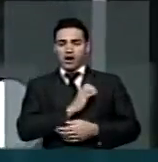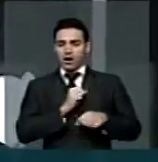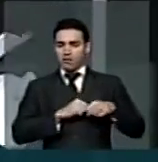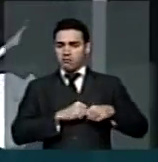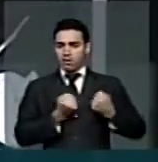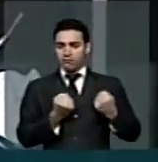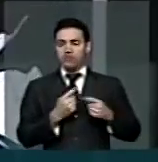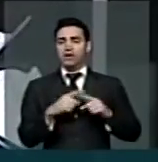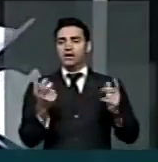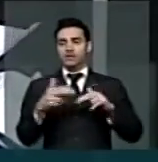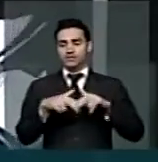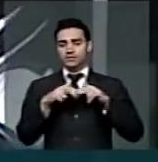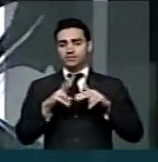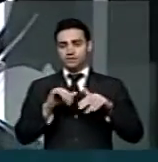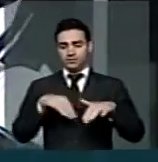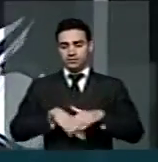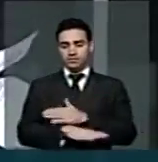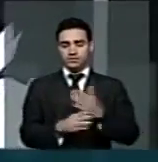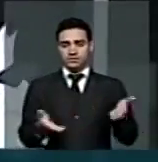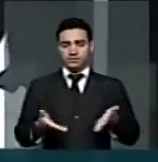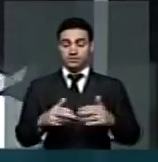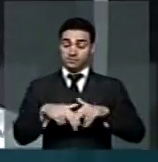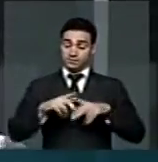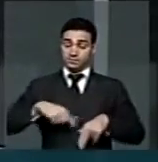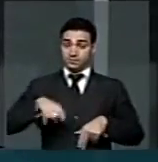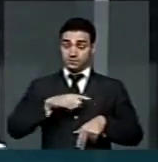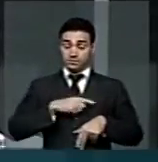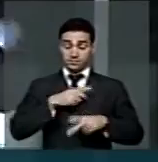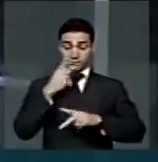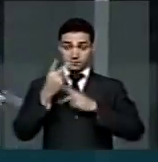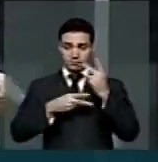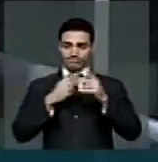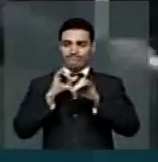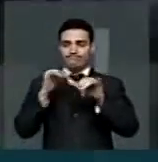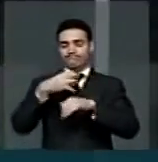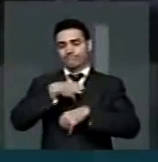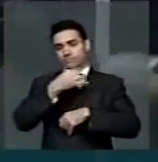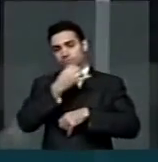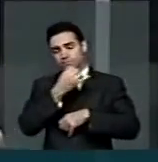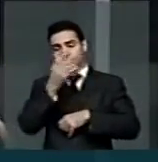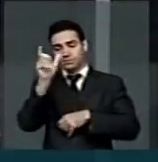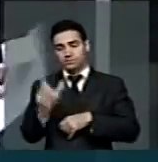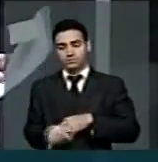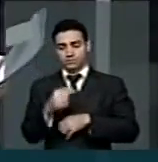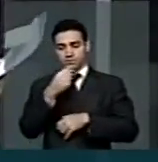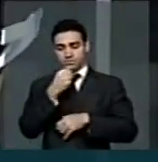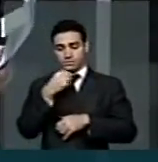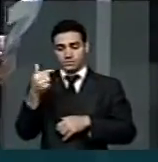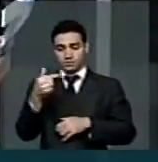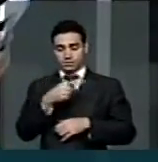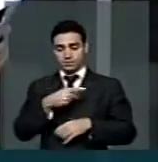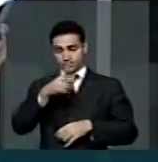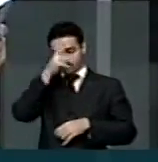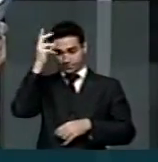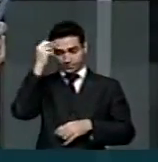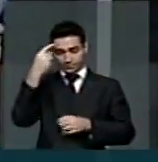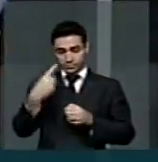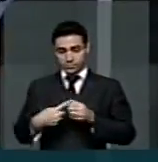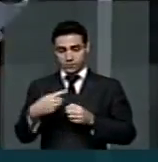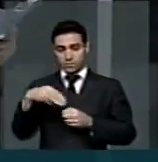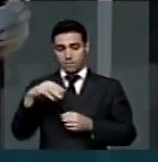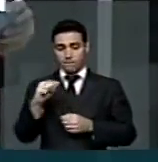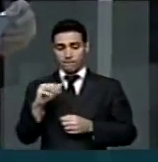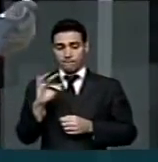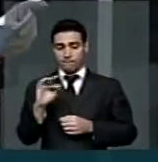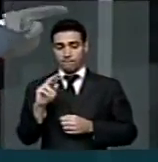está sepultado hoje, por isso nós fazemos registro com muito pesar o falecimento do vice-prefeito da cidade de Mafra,